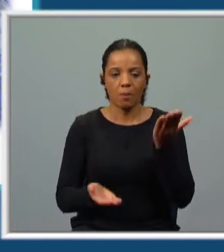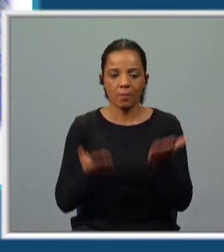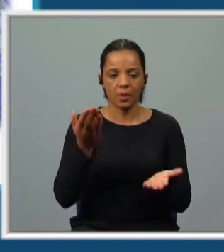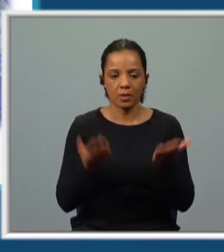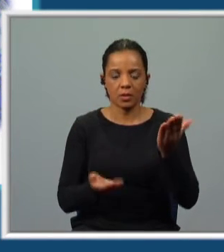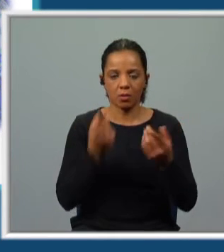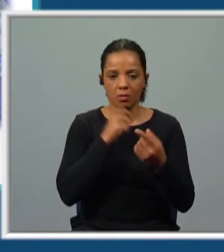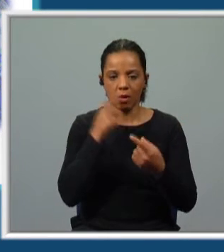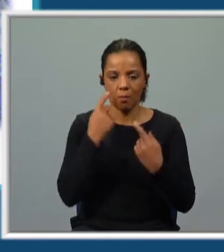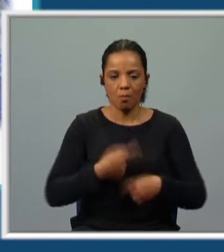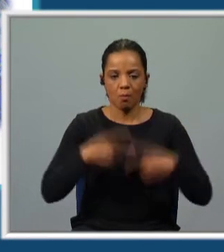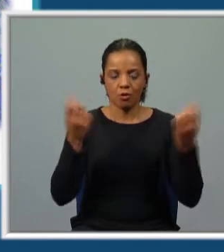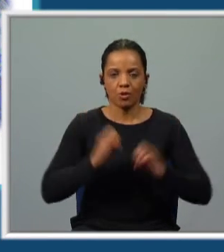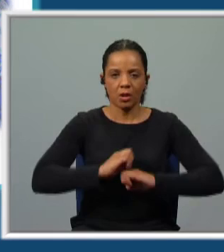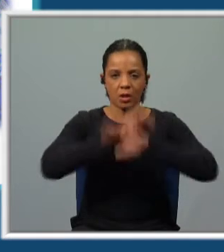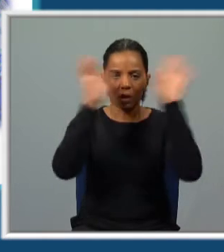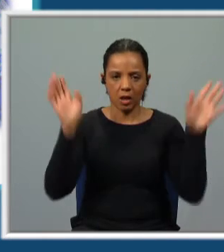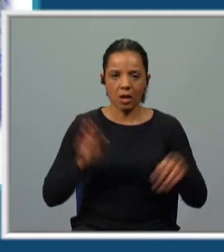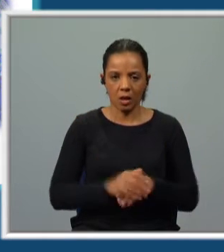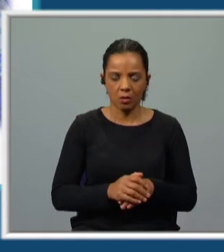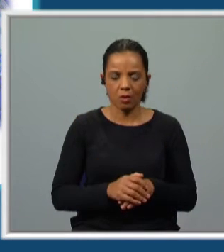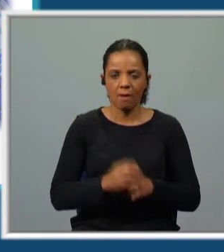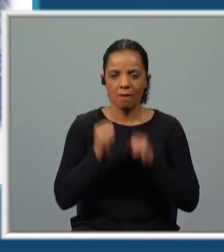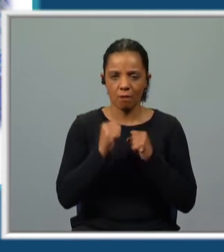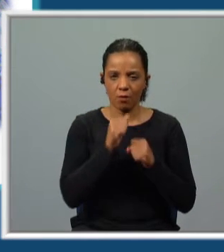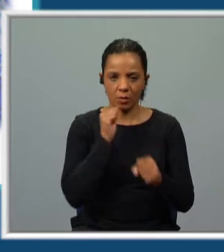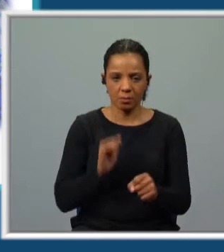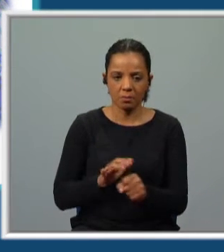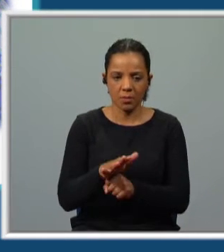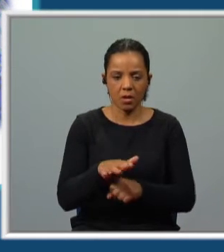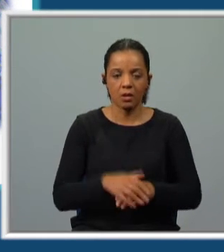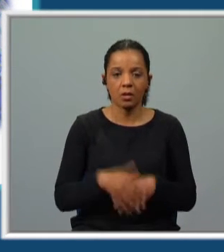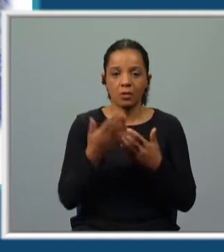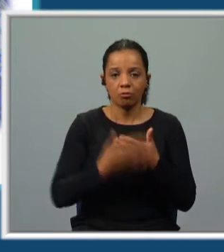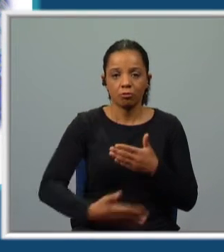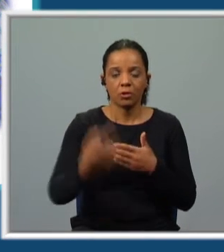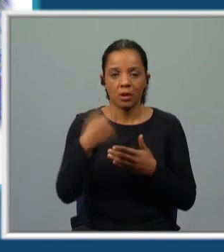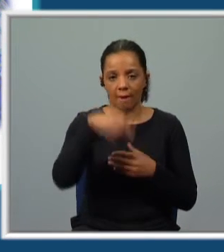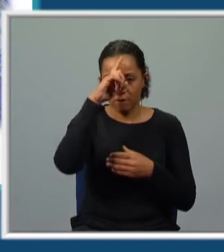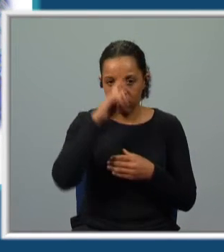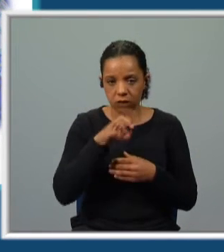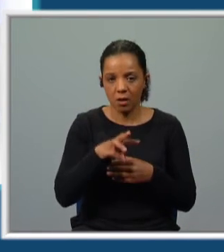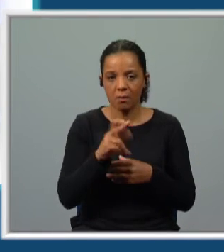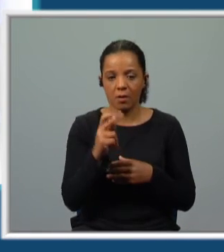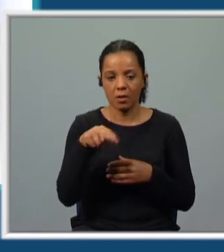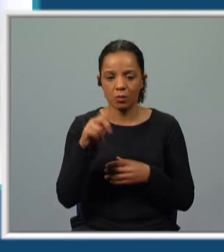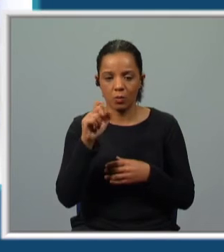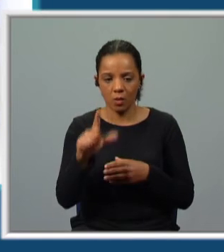para mostrar com mais clareza essa violência. E, portanto, daqui em diante vamos ter as recordações de Manuel.